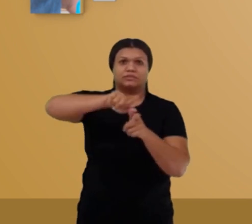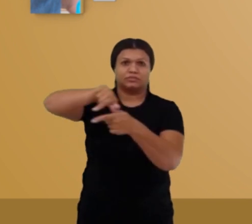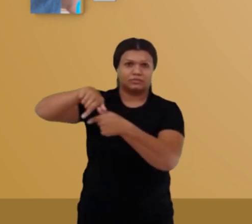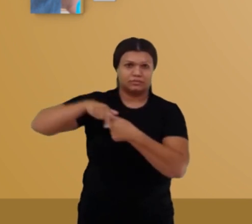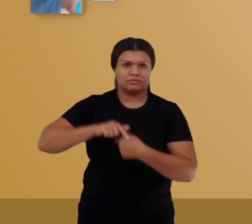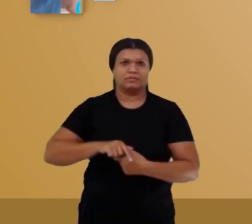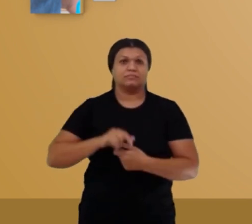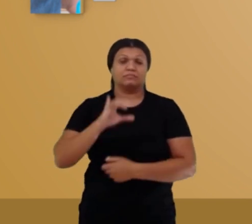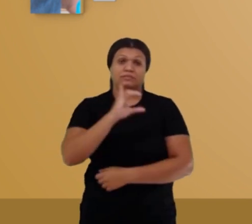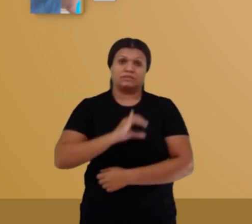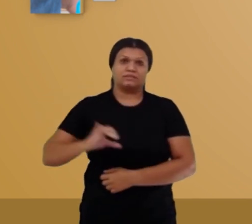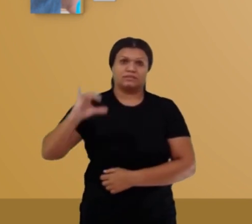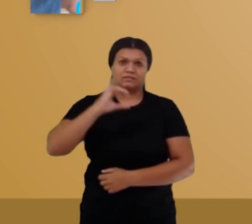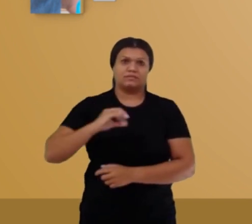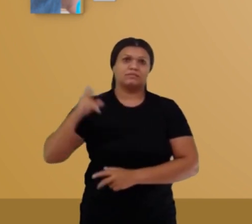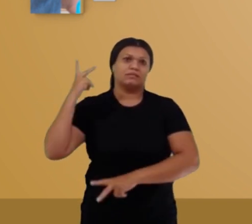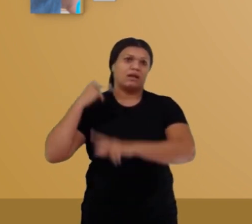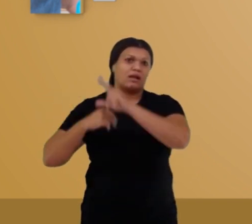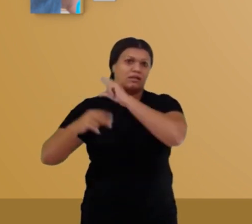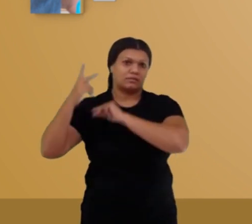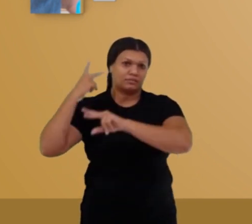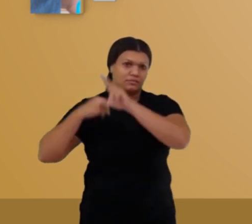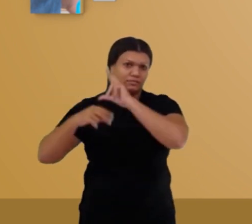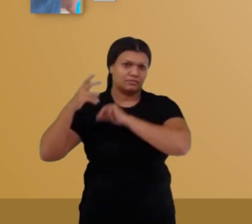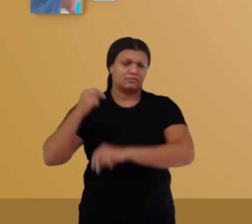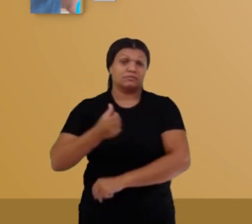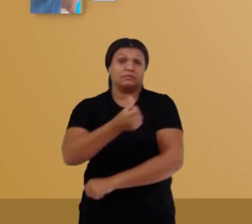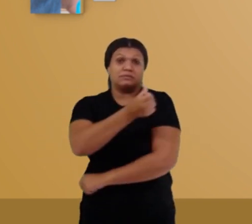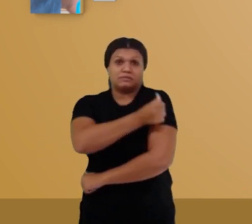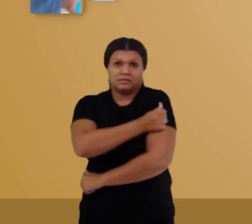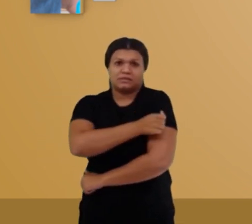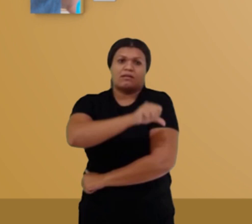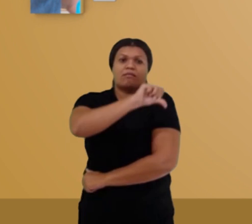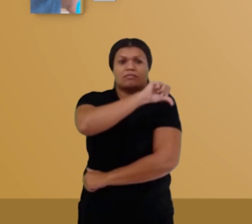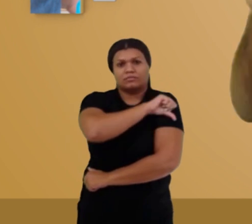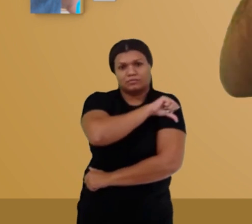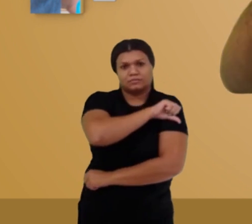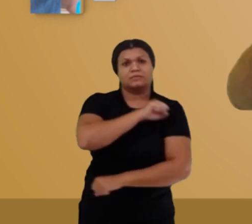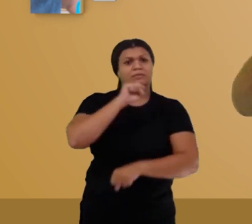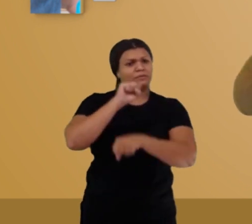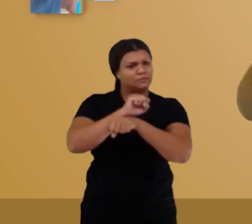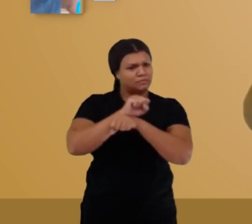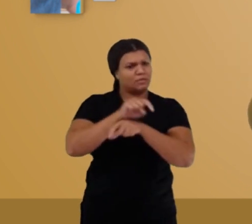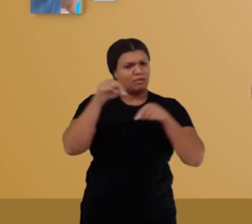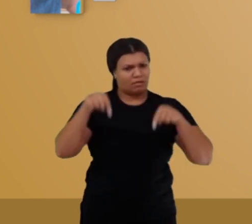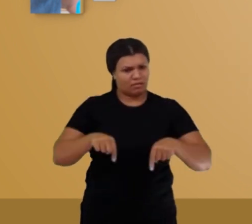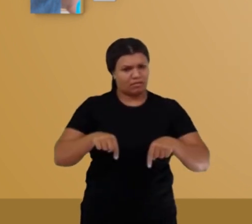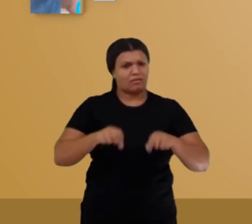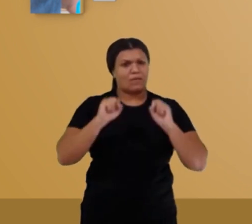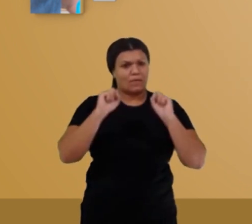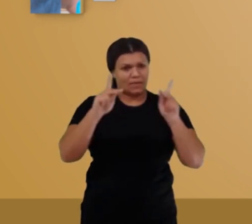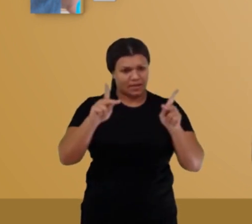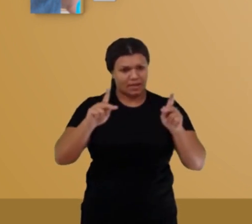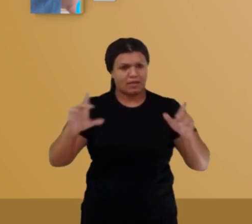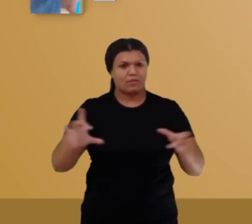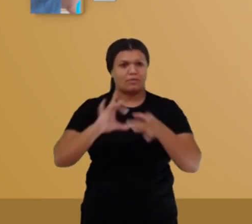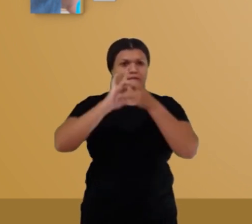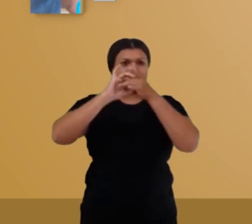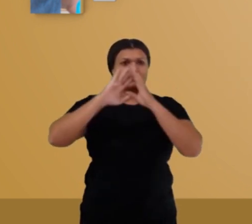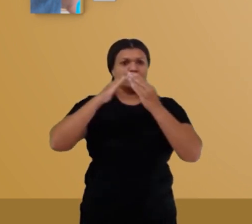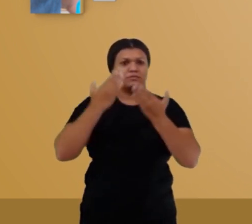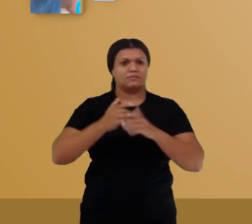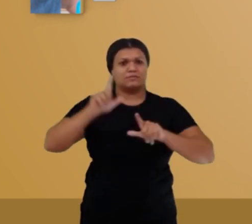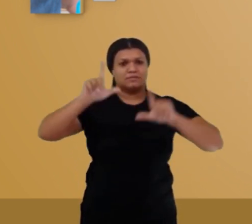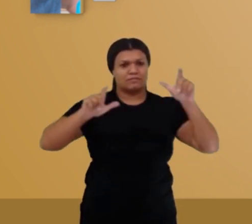para o ciclo da adolescência, do sexto ao nono ano. Te espero aqui, hein, no Conexão Escola